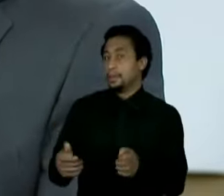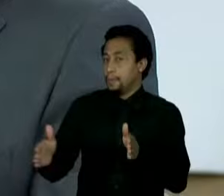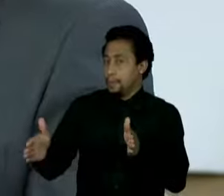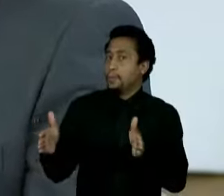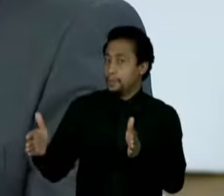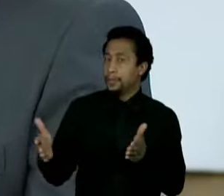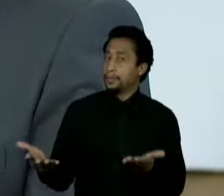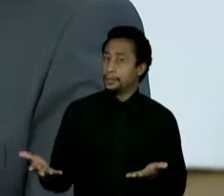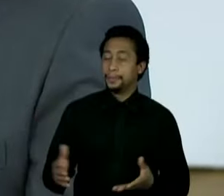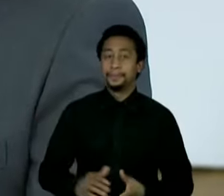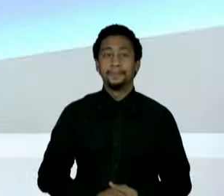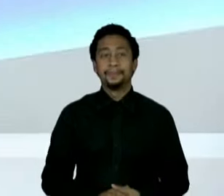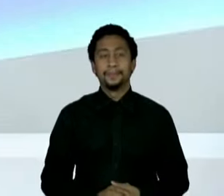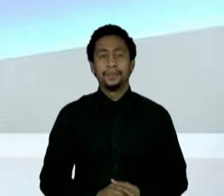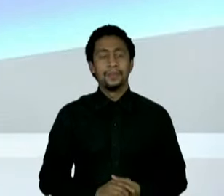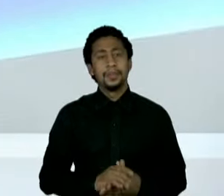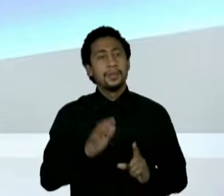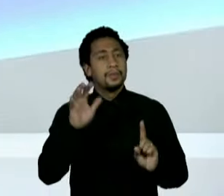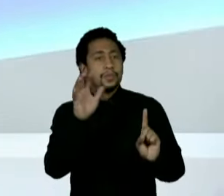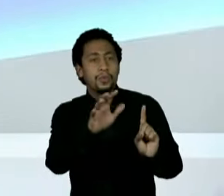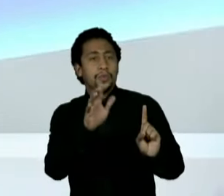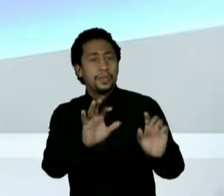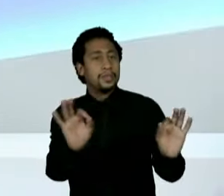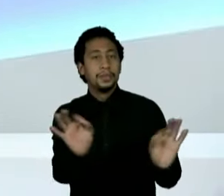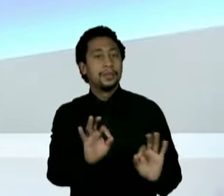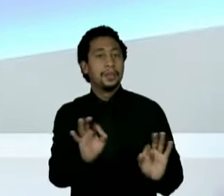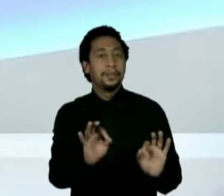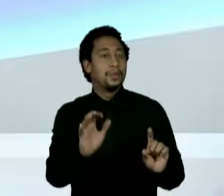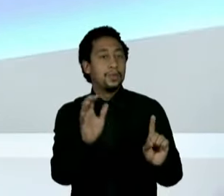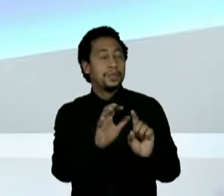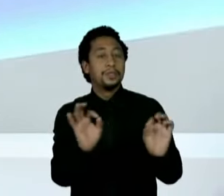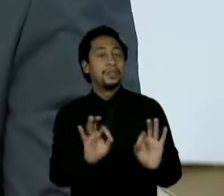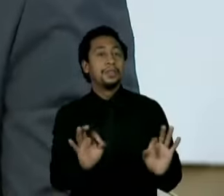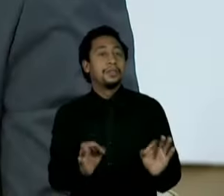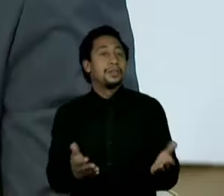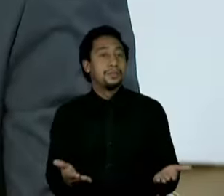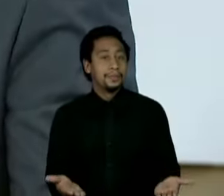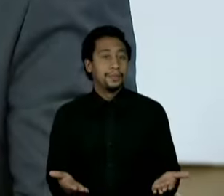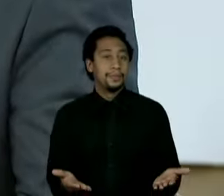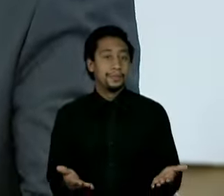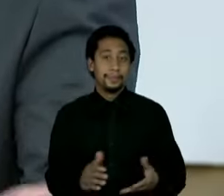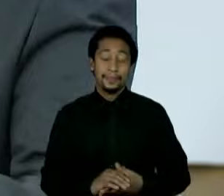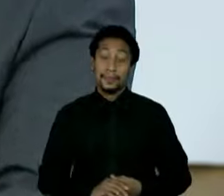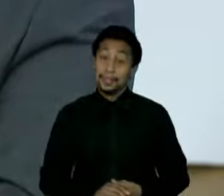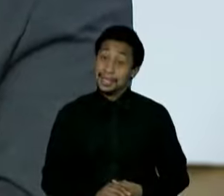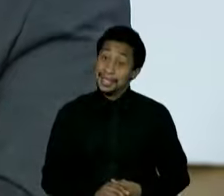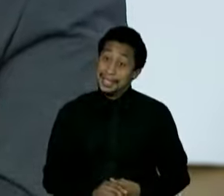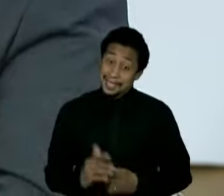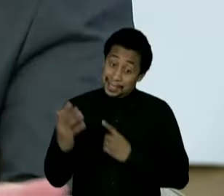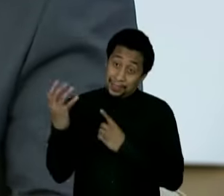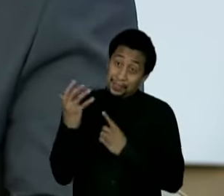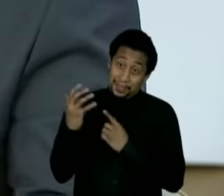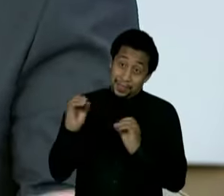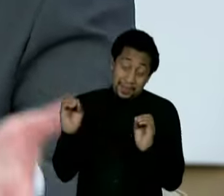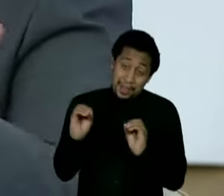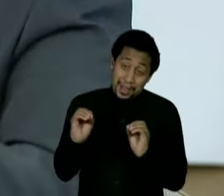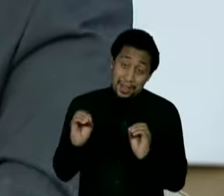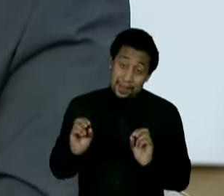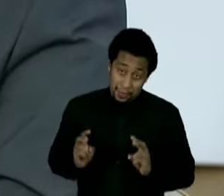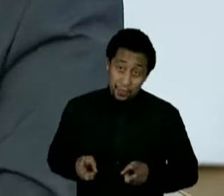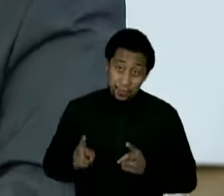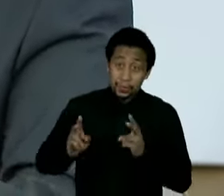momento. Mas ninguém te convenceu de abrir mão ainda? Falta de convencer? Não, se estivesse convencido, eu não estaria aqui. Eu estou